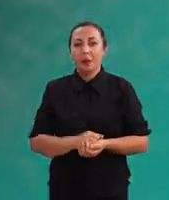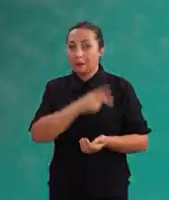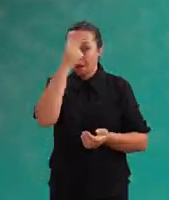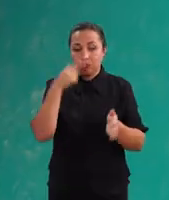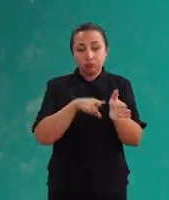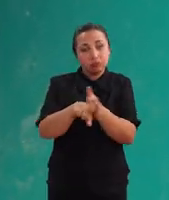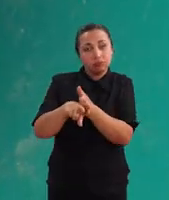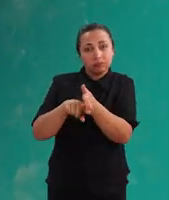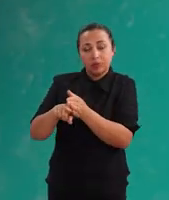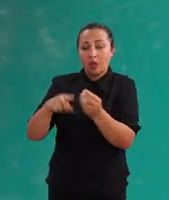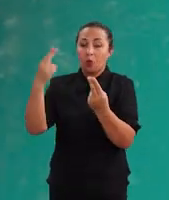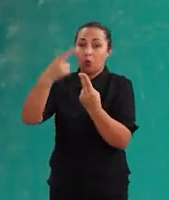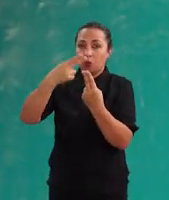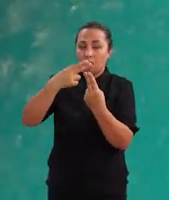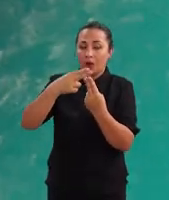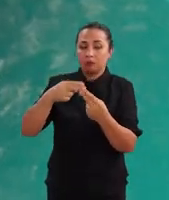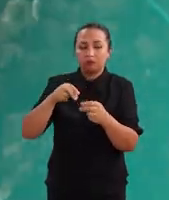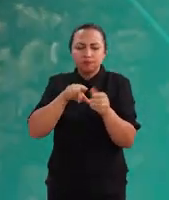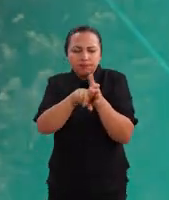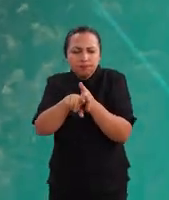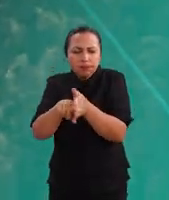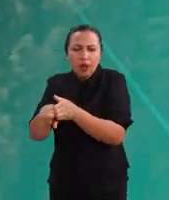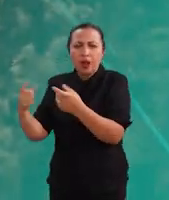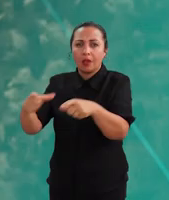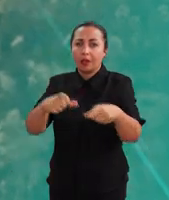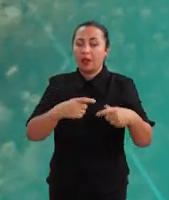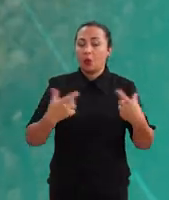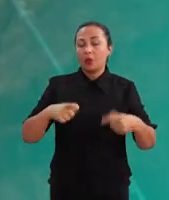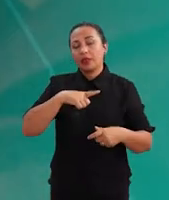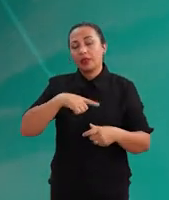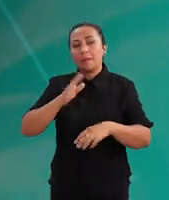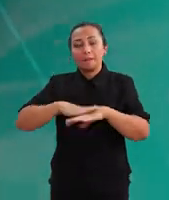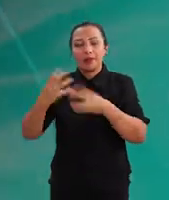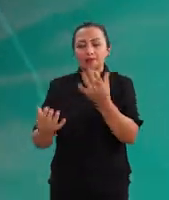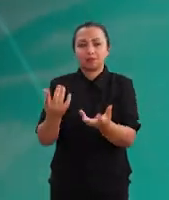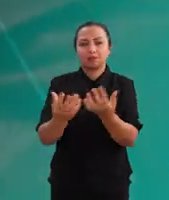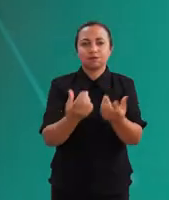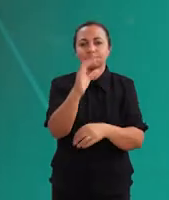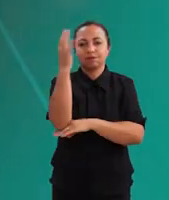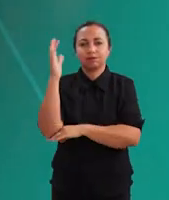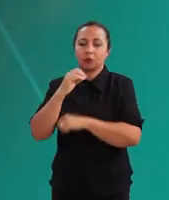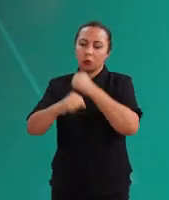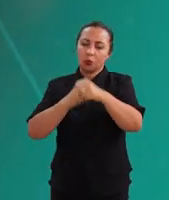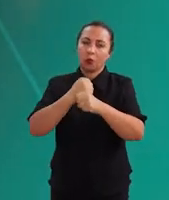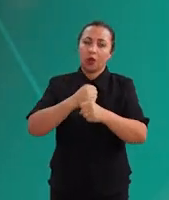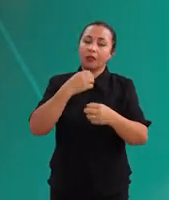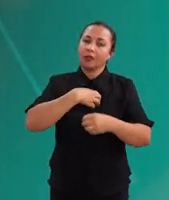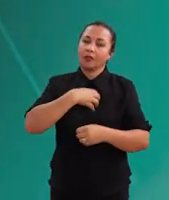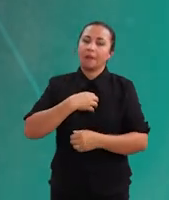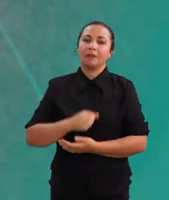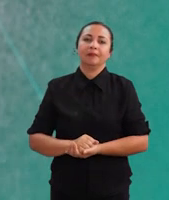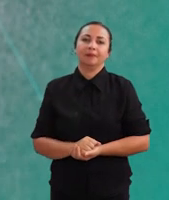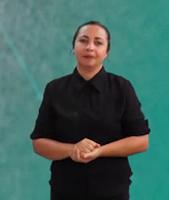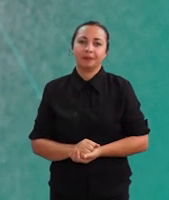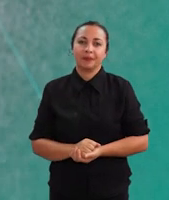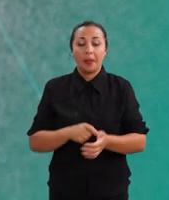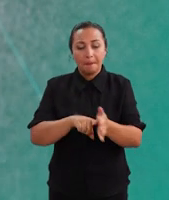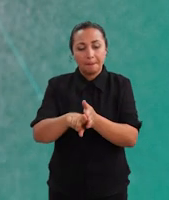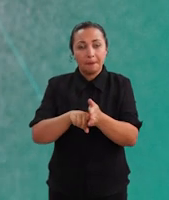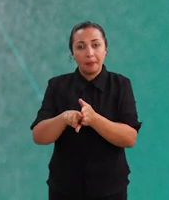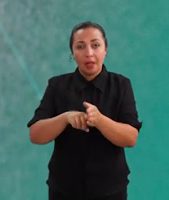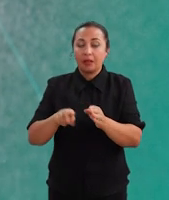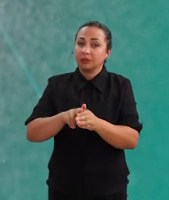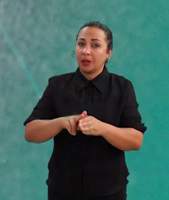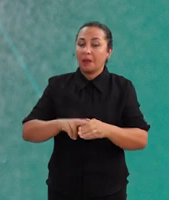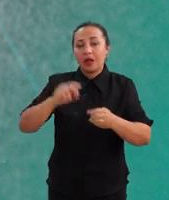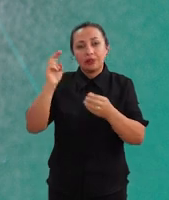Pesquisadores do IFE baiano investigam áreas e períodos do ano com maior ocorrência de incêndios florestais no estado da Bahia. Pesquisa da